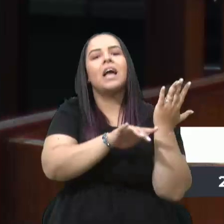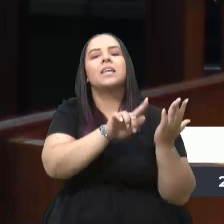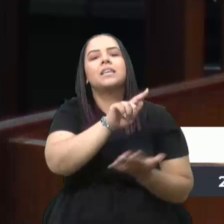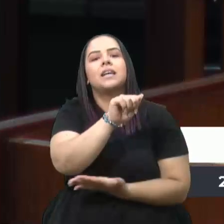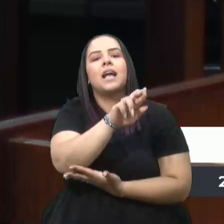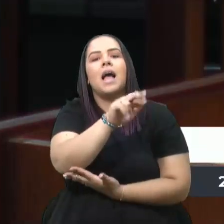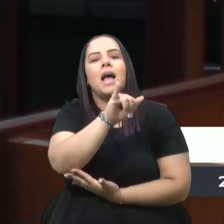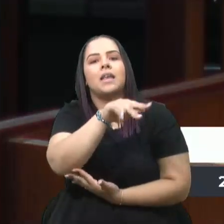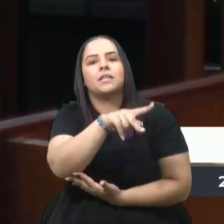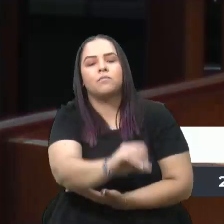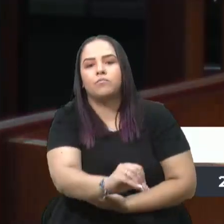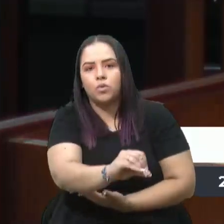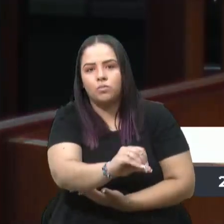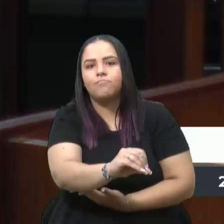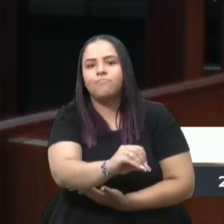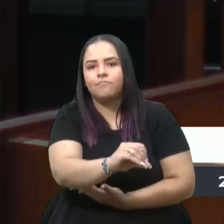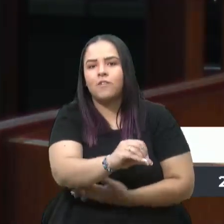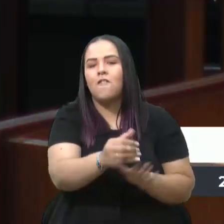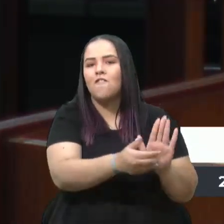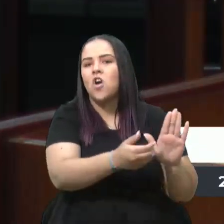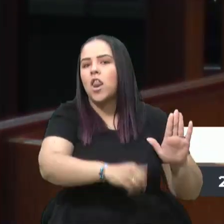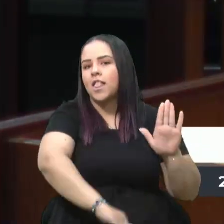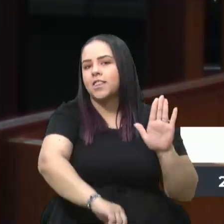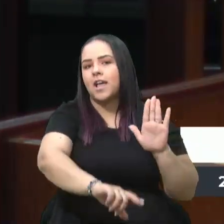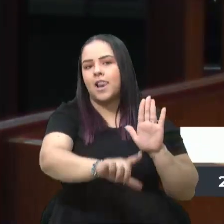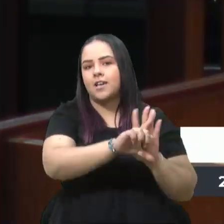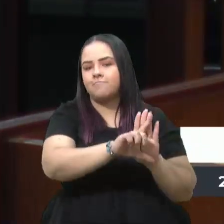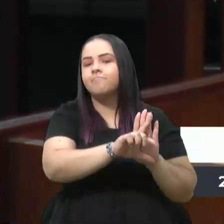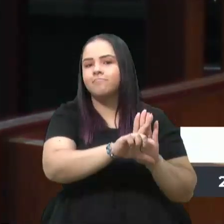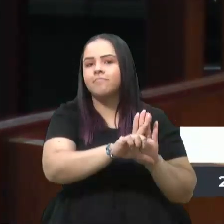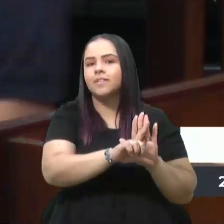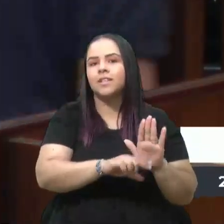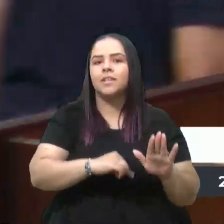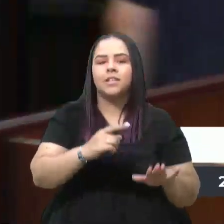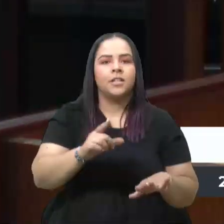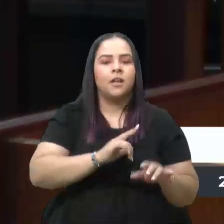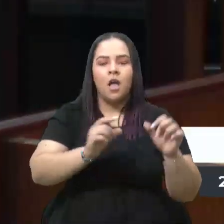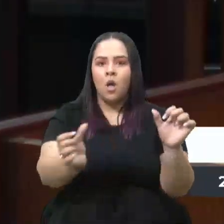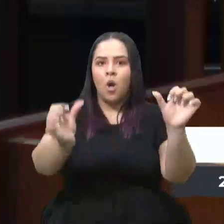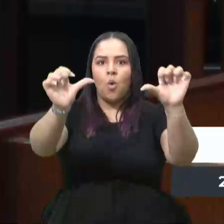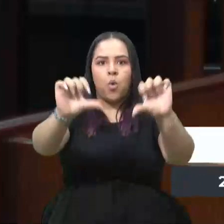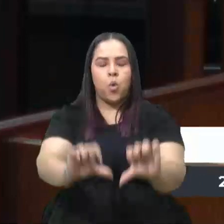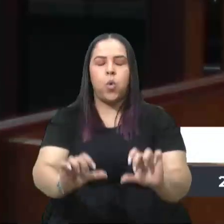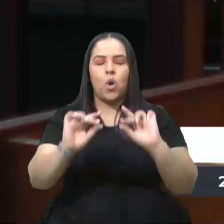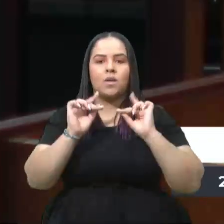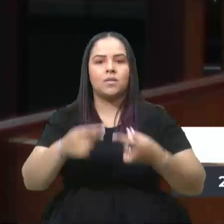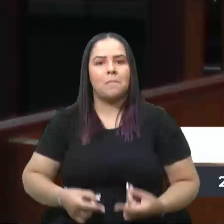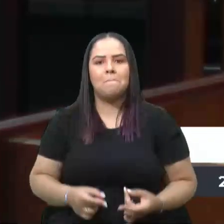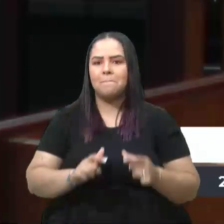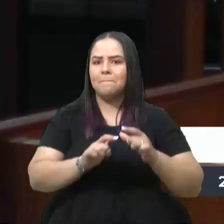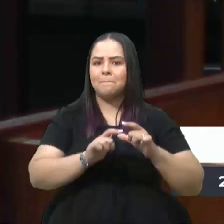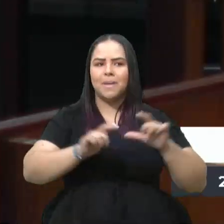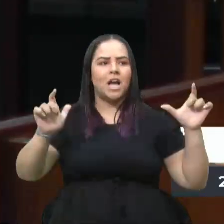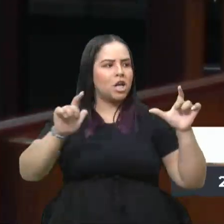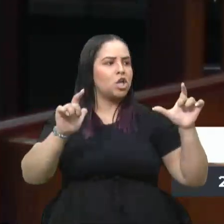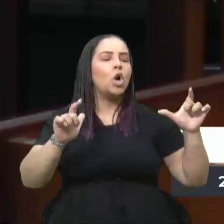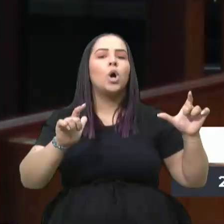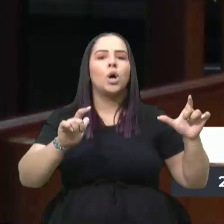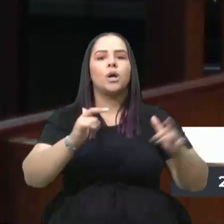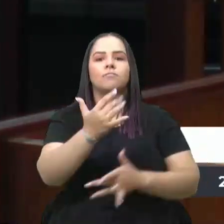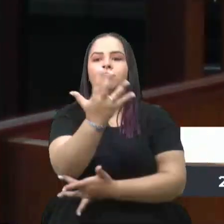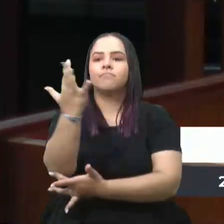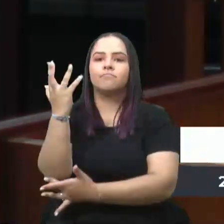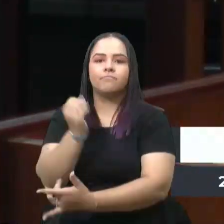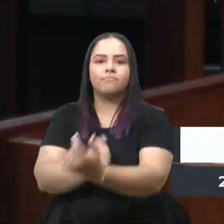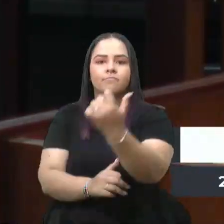uma situação de crise sanitária e humanitária na maior terra indígena do Brasil, onde